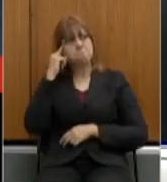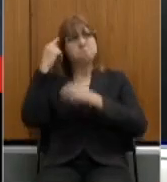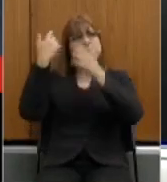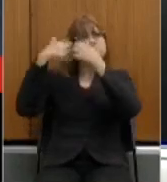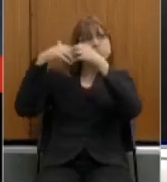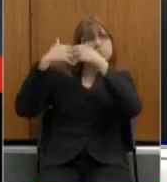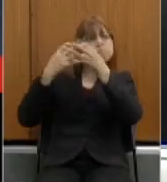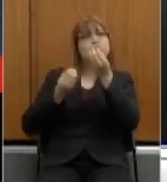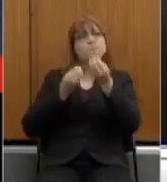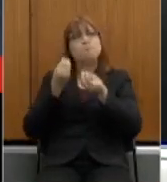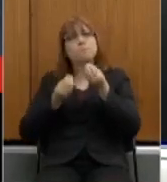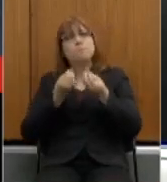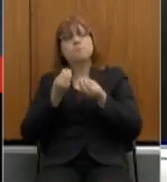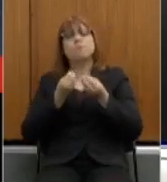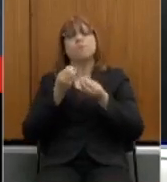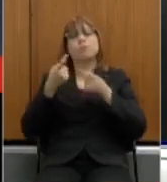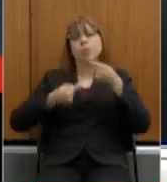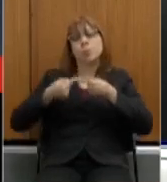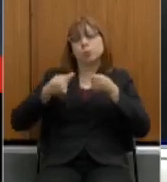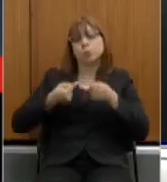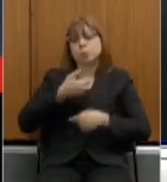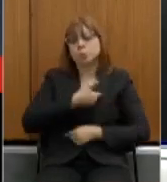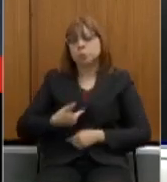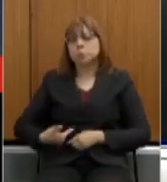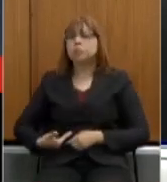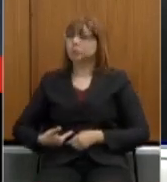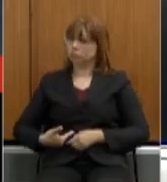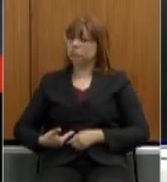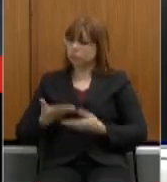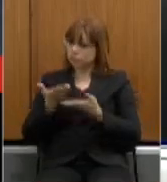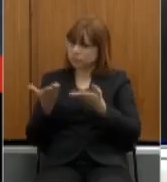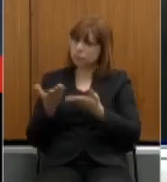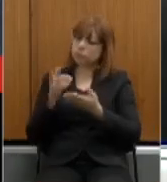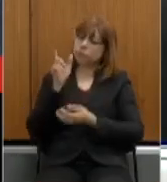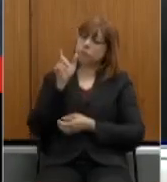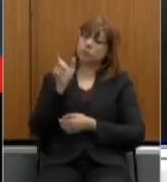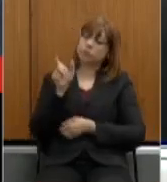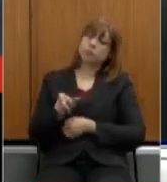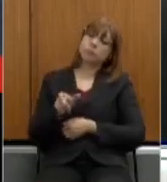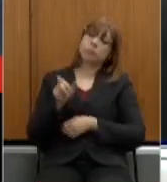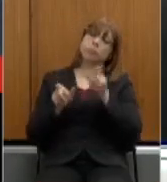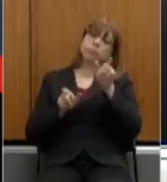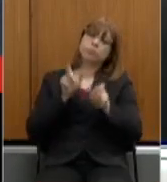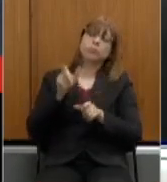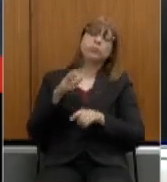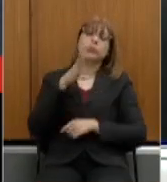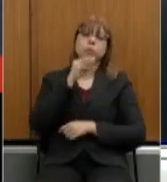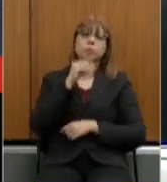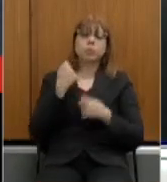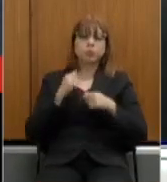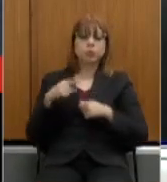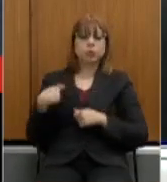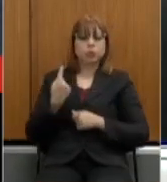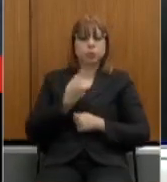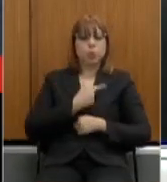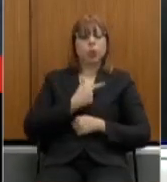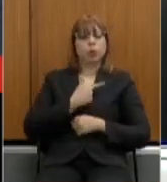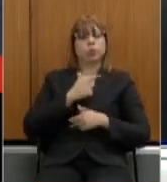políticas públicas, portanto, devem receber de nós, legisladores, a máxima atenção.